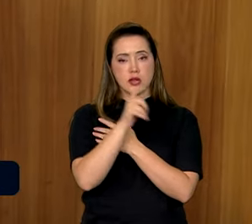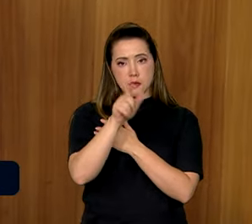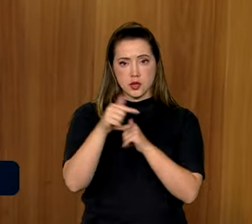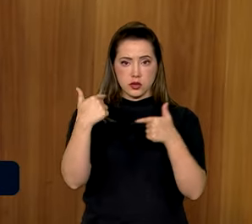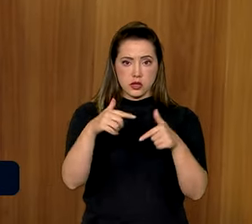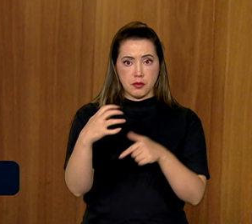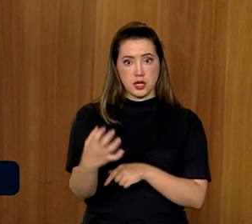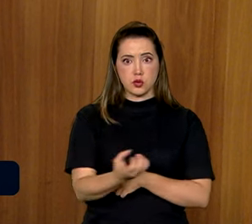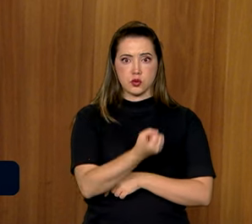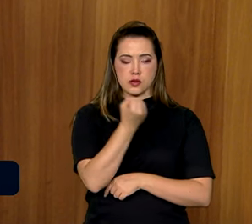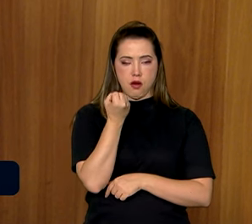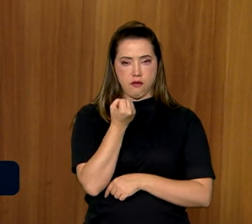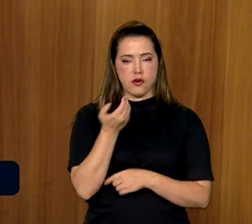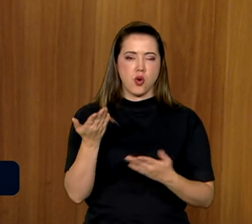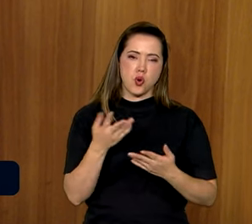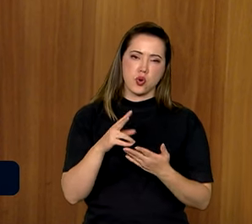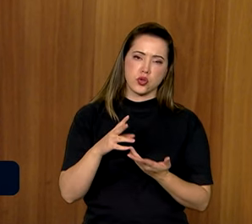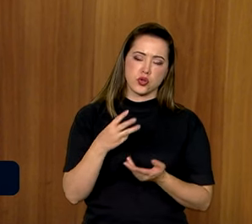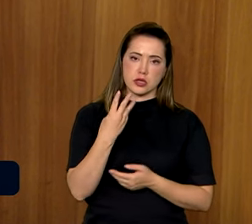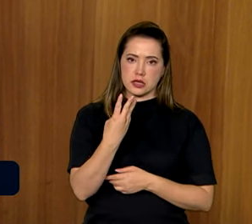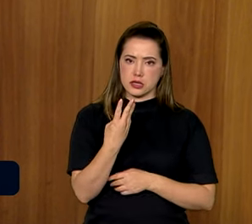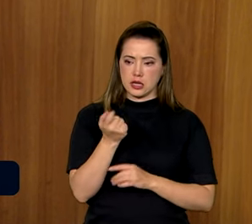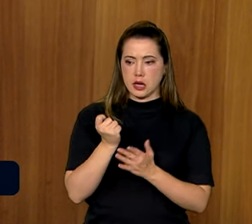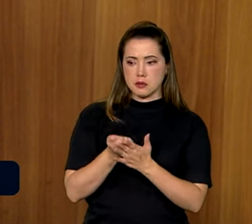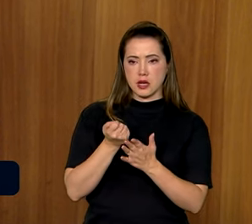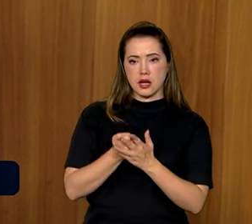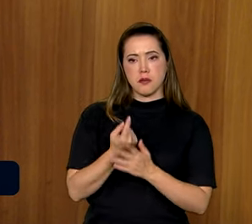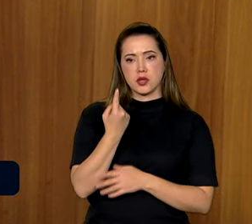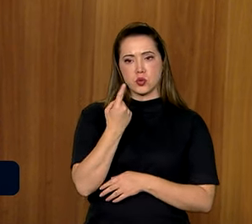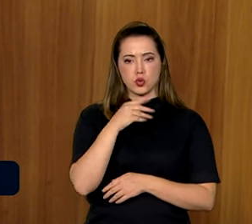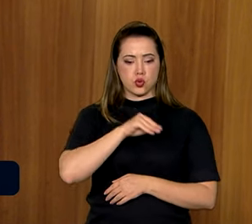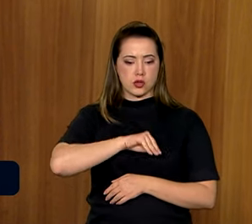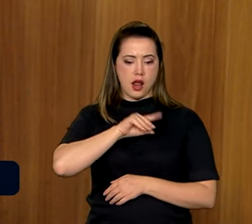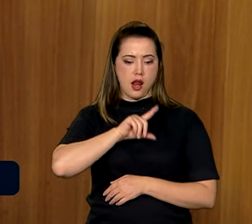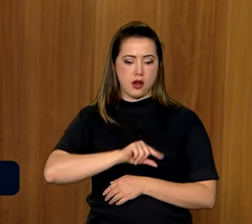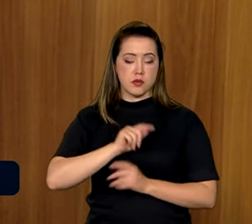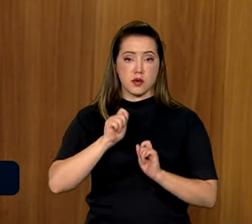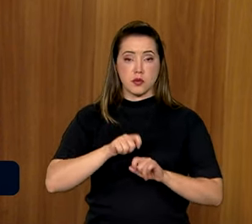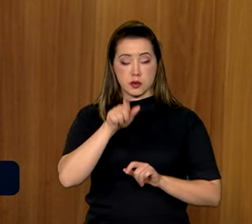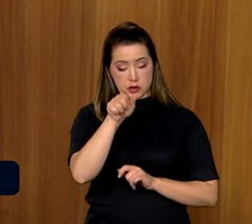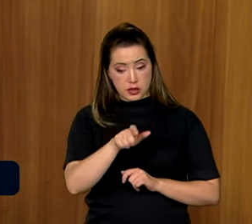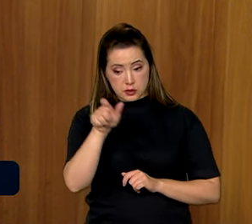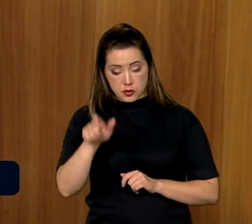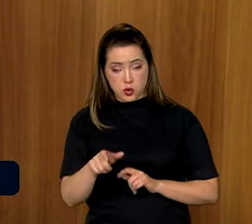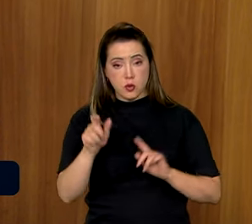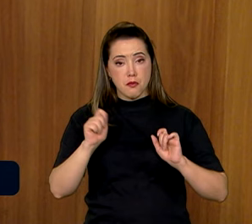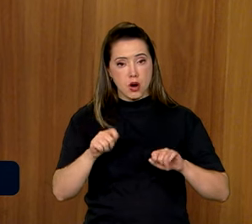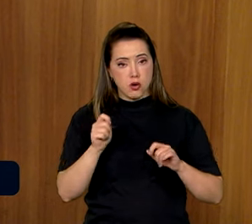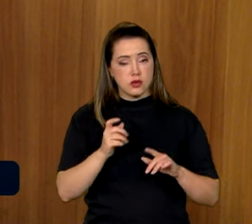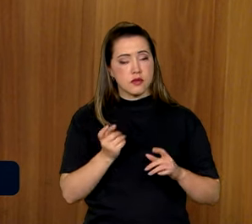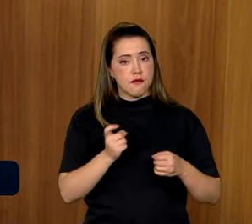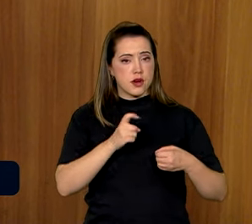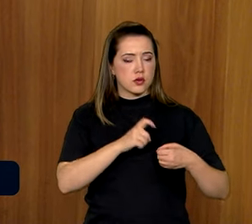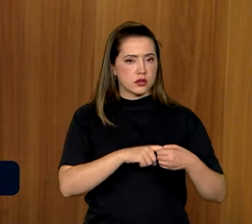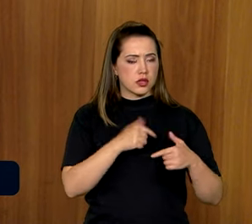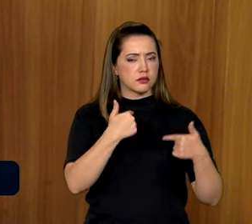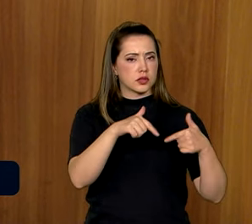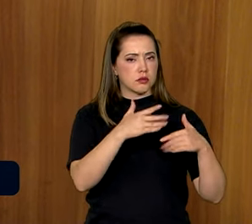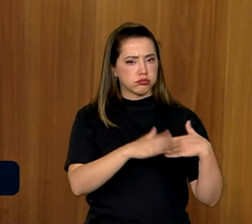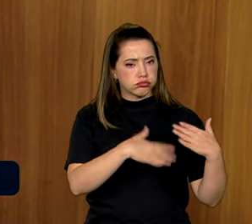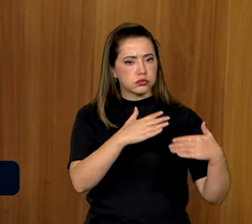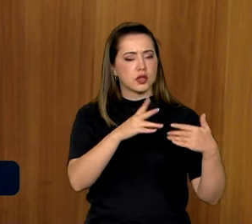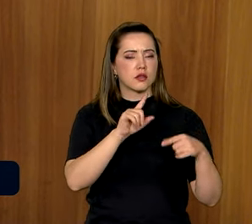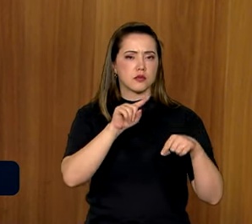Hoje, ele equivale a três parcelas no valor de um salário mínimo, que permite que esse trabalhador se recomponha, tenha um tempo para se